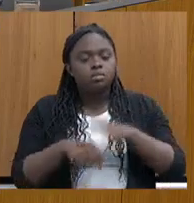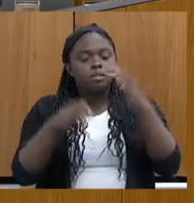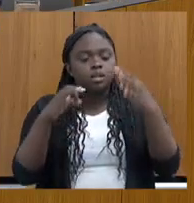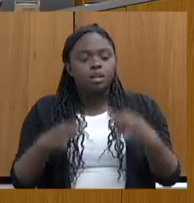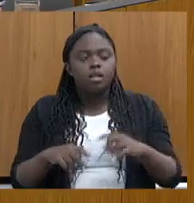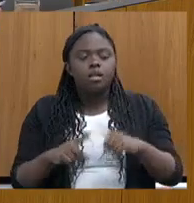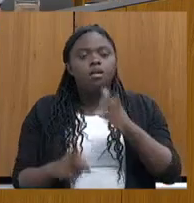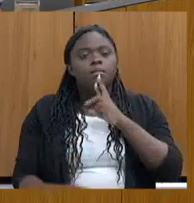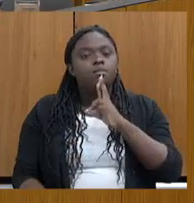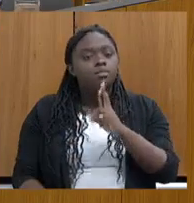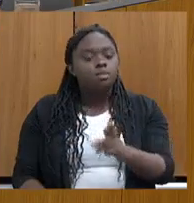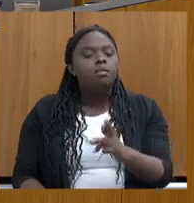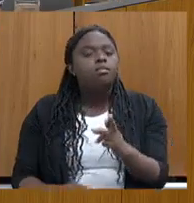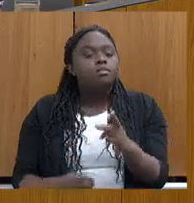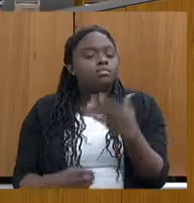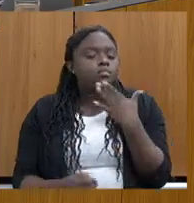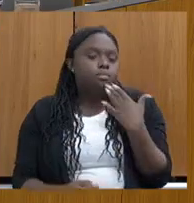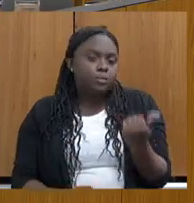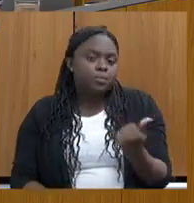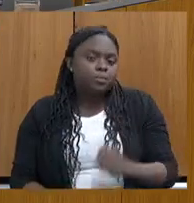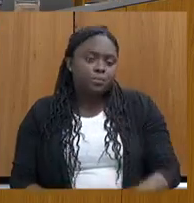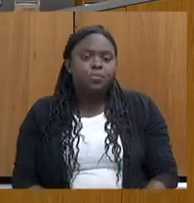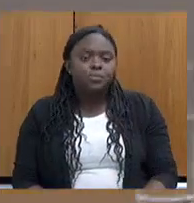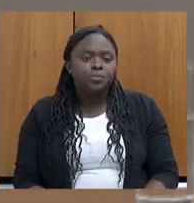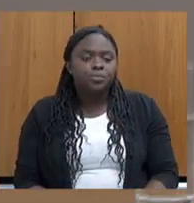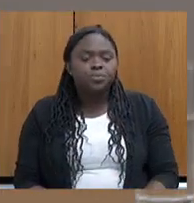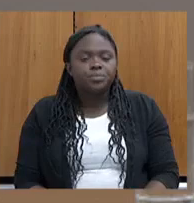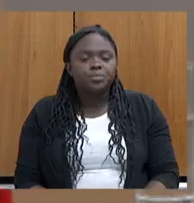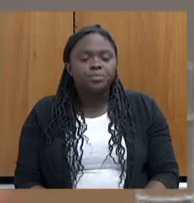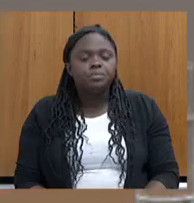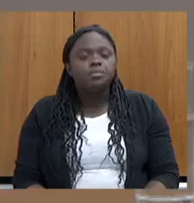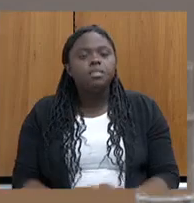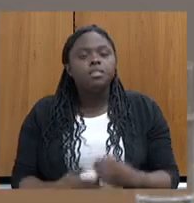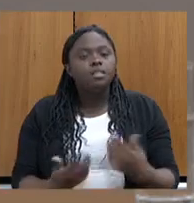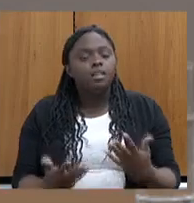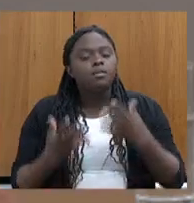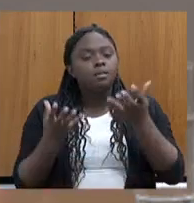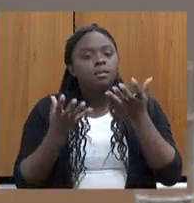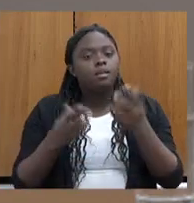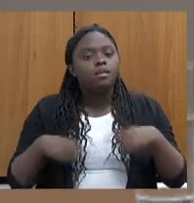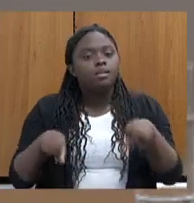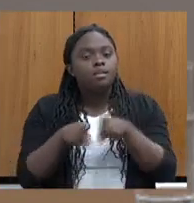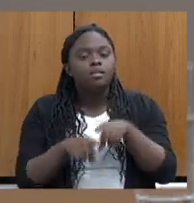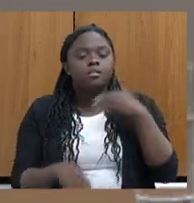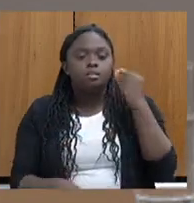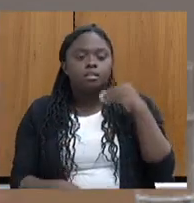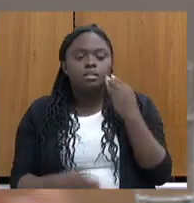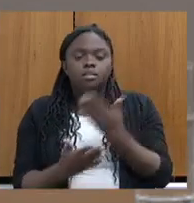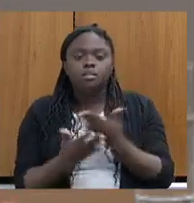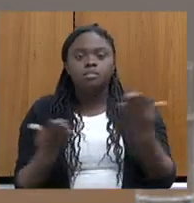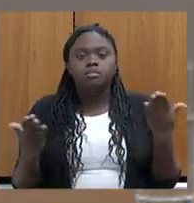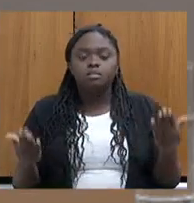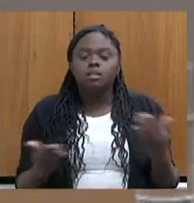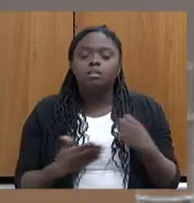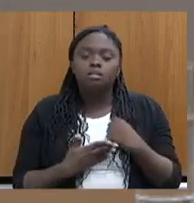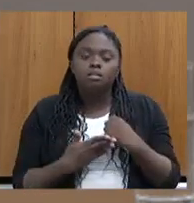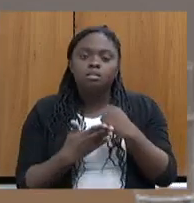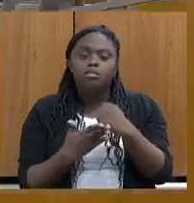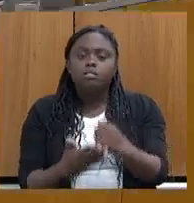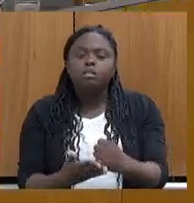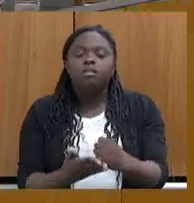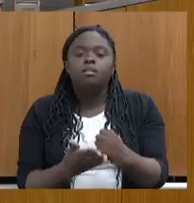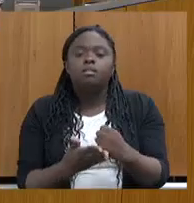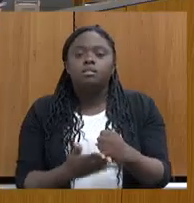resultados efetivos melhores. Então, assim, aí eu conto com a parceria e com a experiência de vocês para nos ajudarem nesse